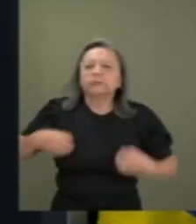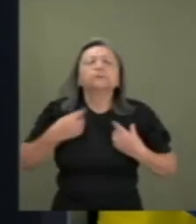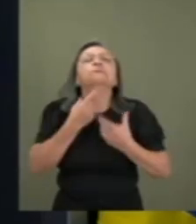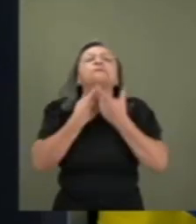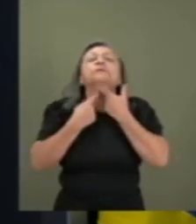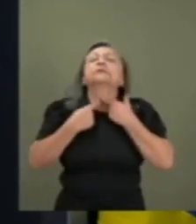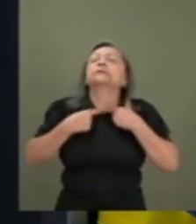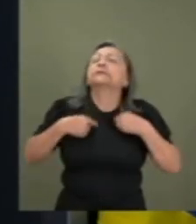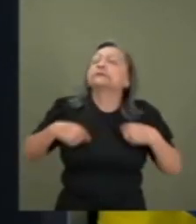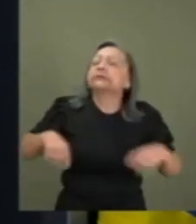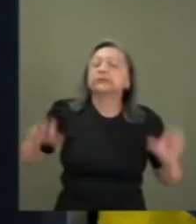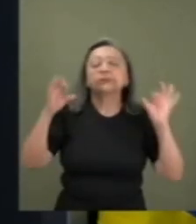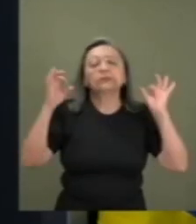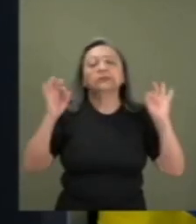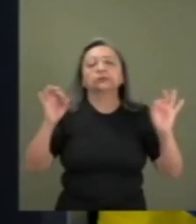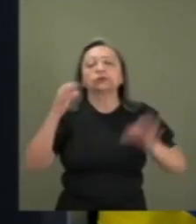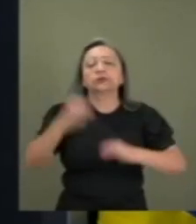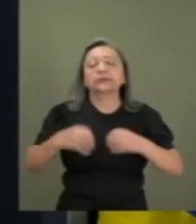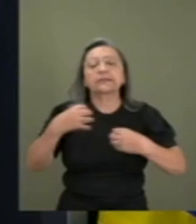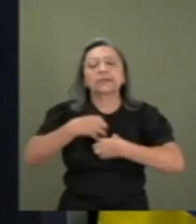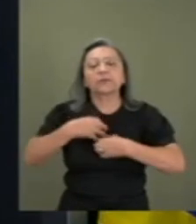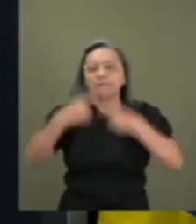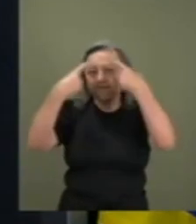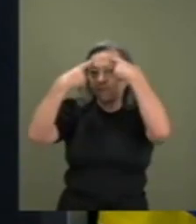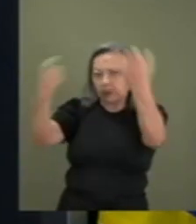e que está sendo humilhado, violentado.